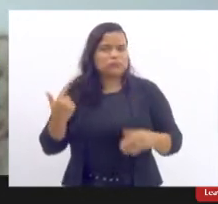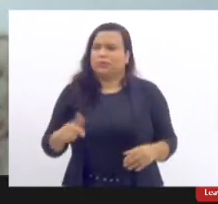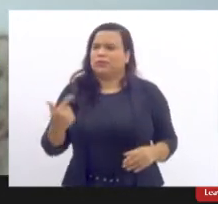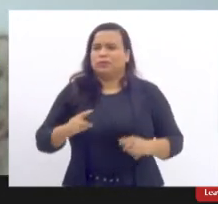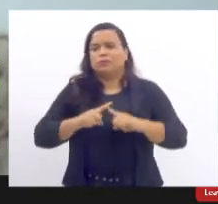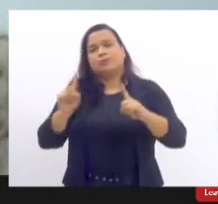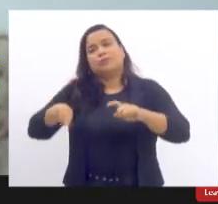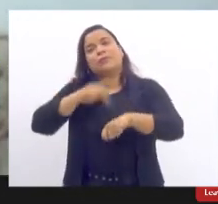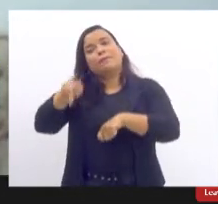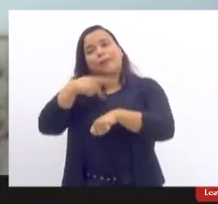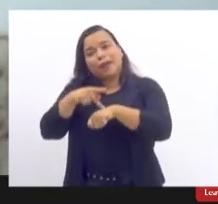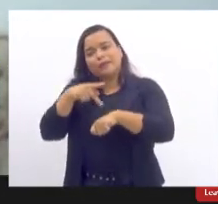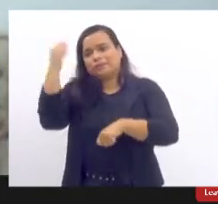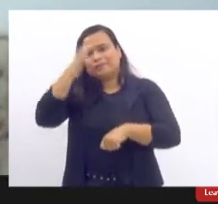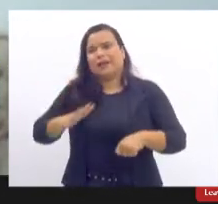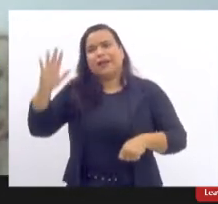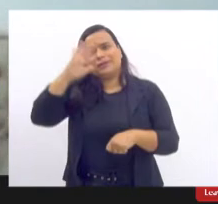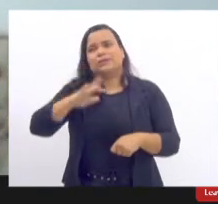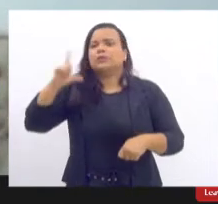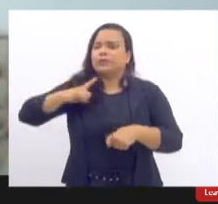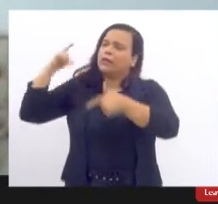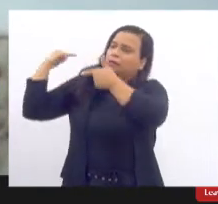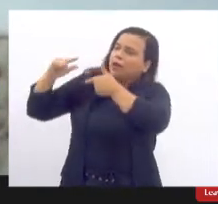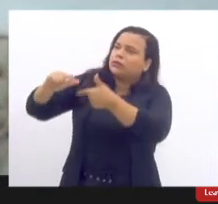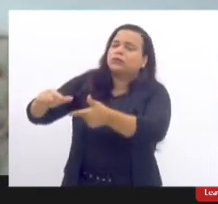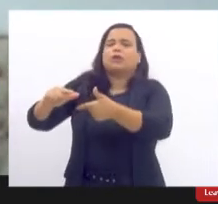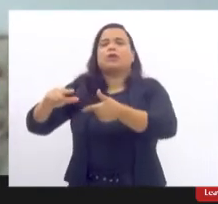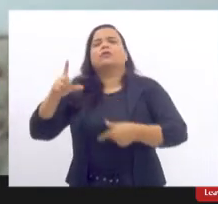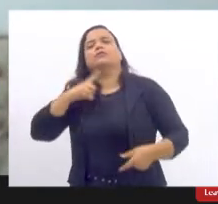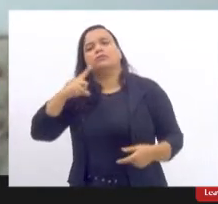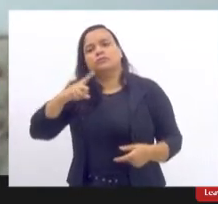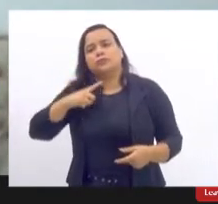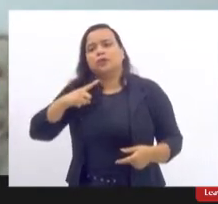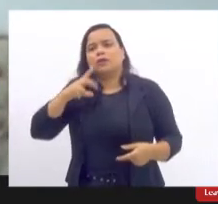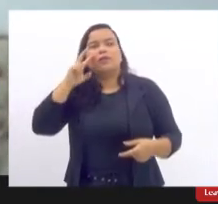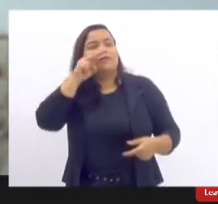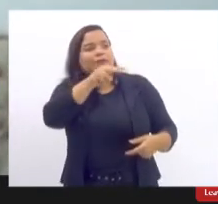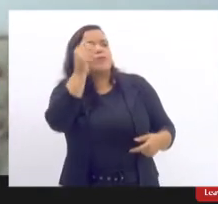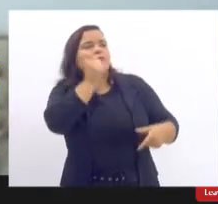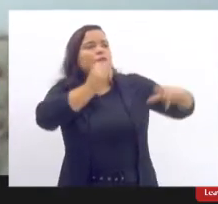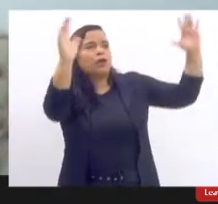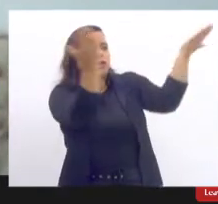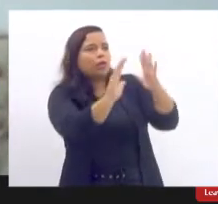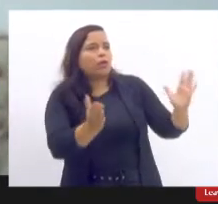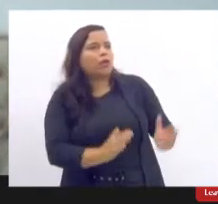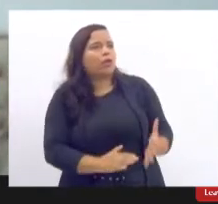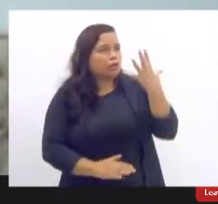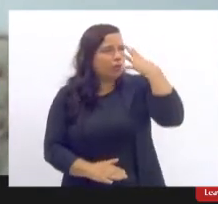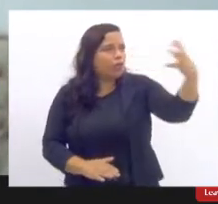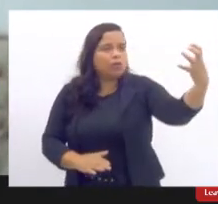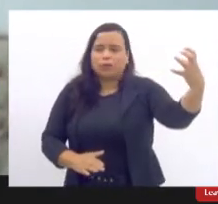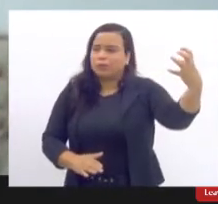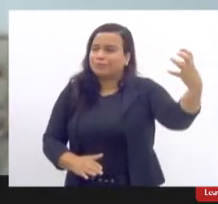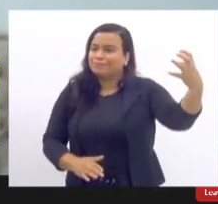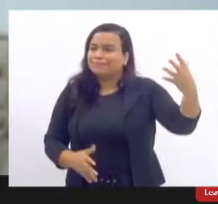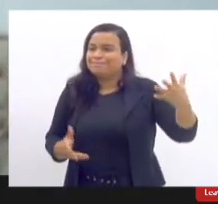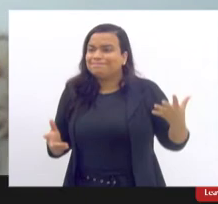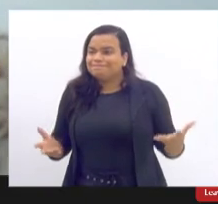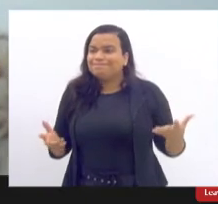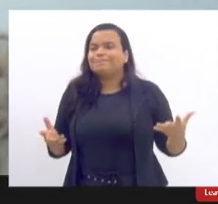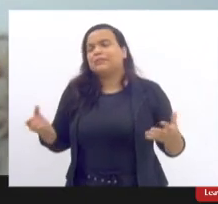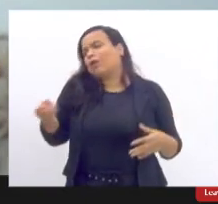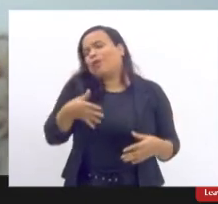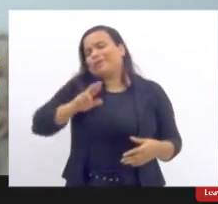conservador com o Brasil, de extrema objetificação do corpo feminino, tampouco estou dizendo alguma novidade. Menos